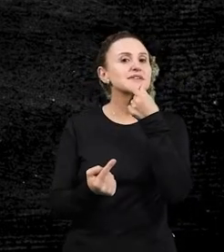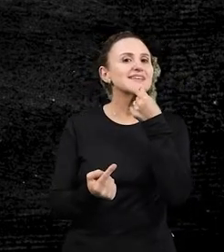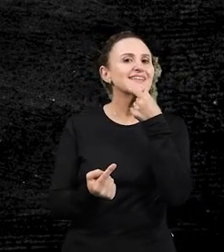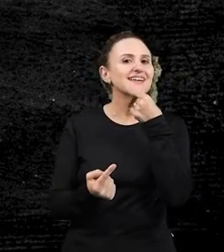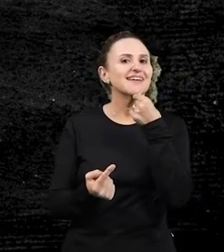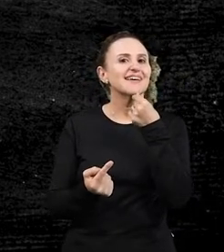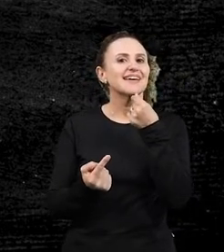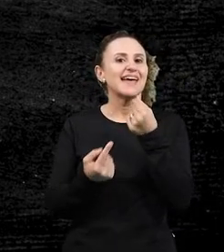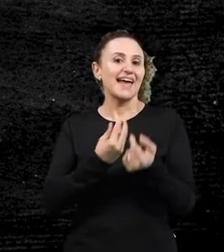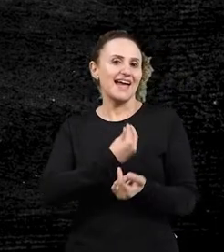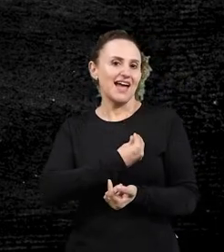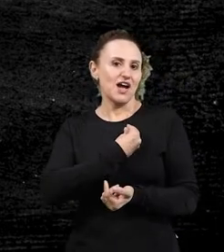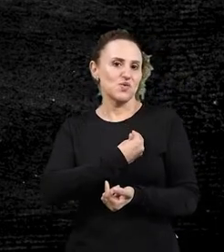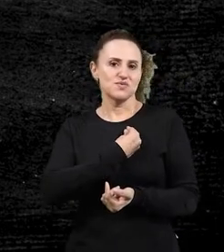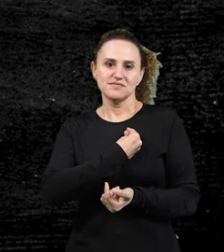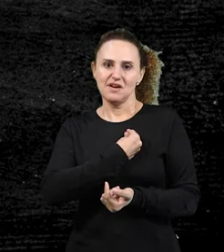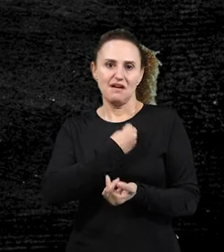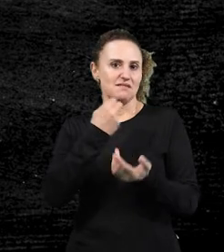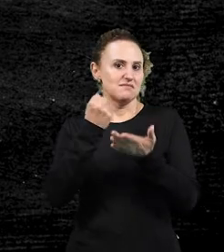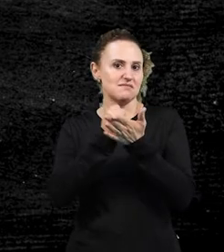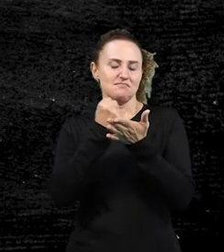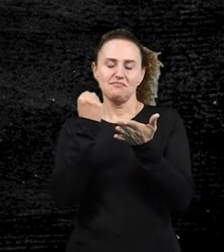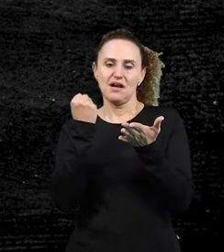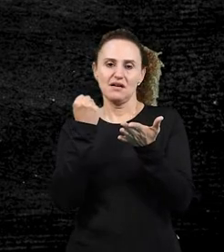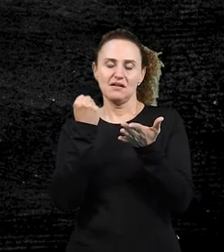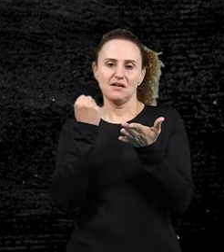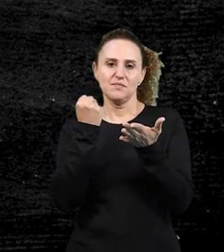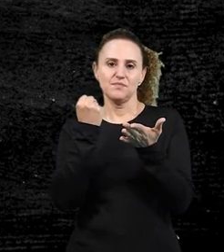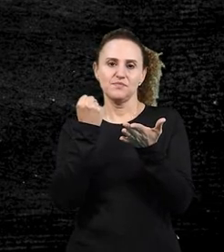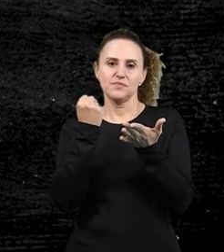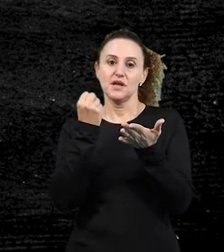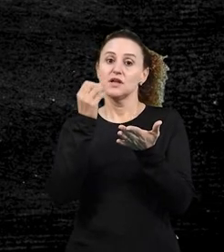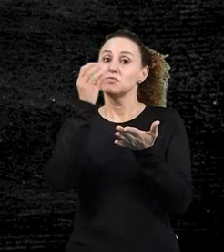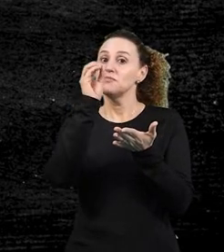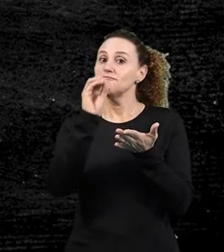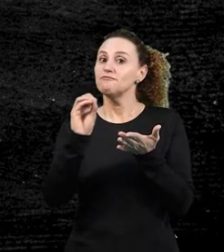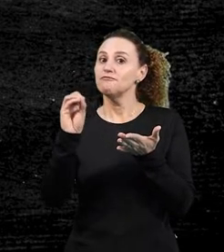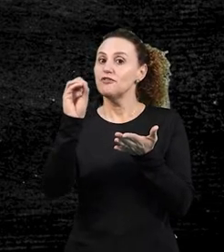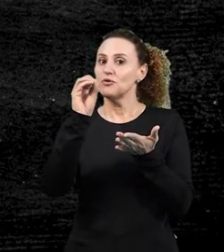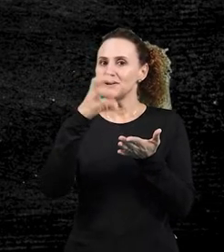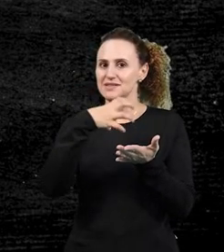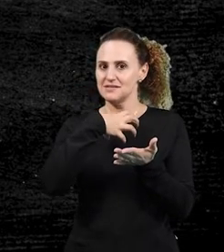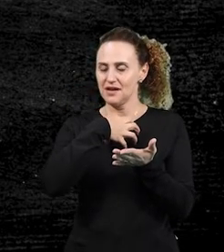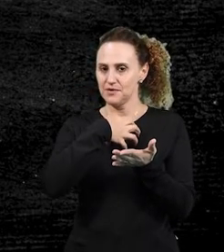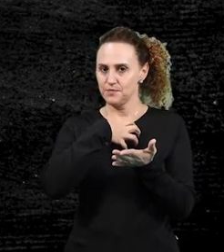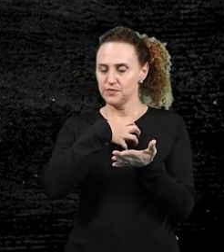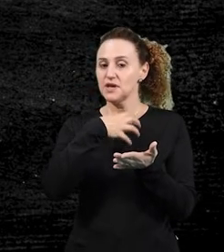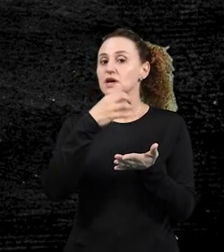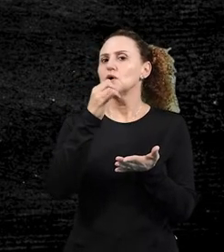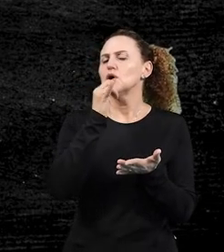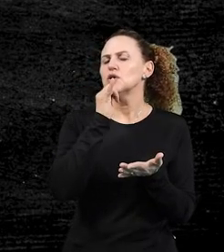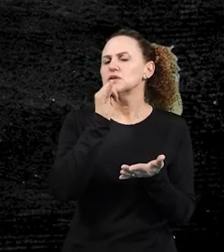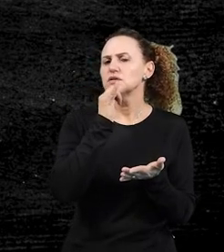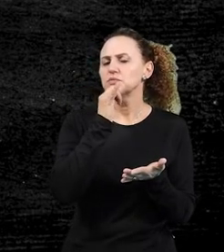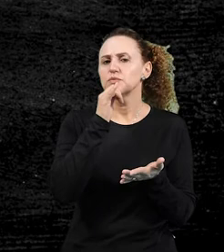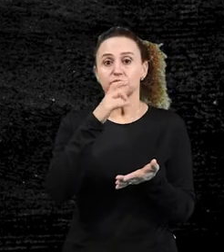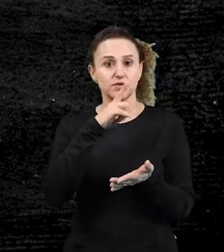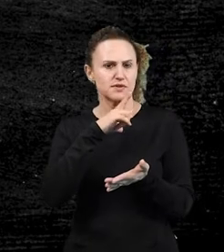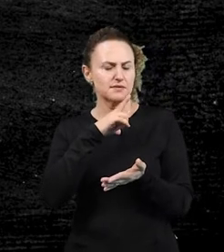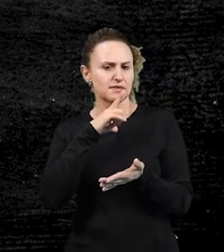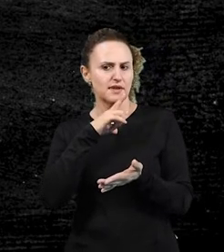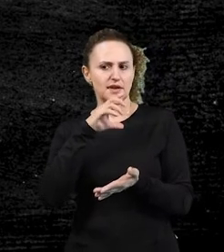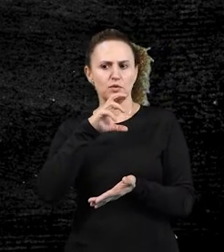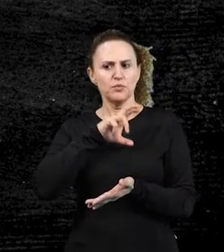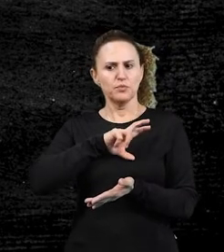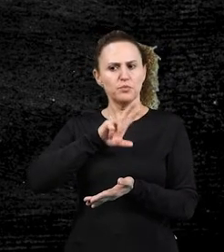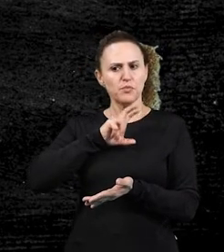ausência de qualquer marca, ou seja, o morfema zero. Olha o exemplo. A gente tem o português. Você